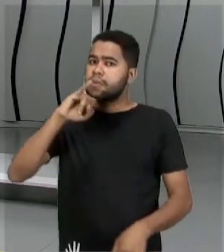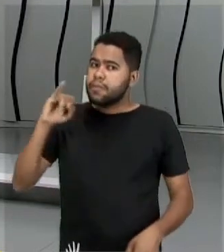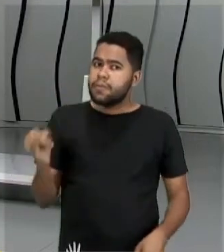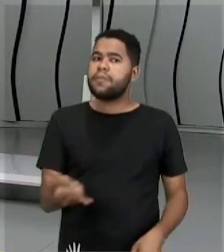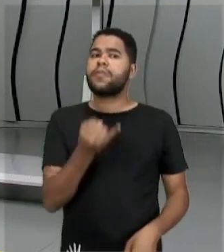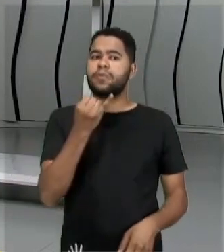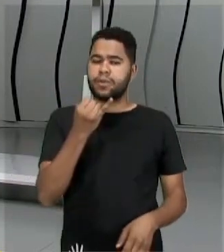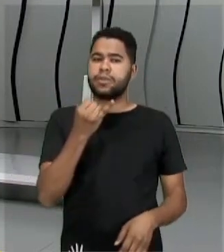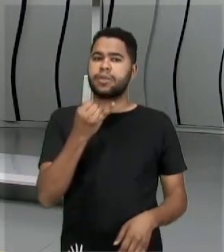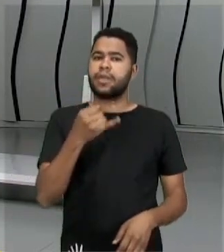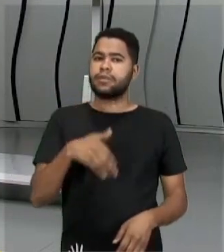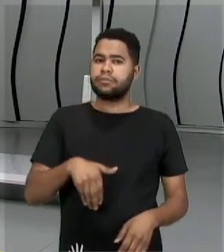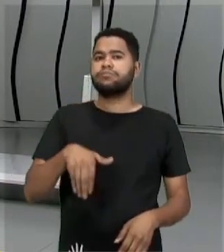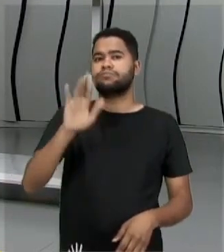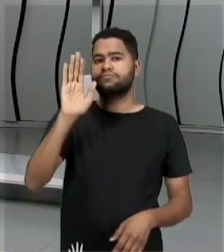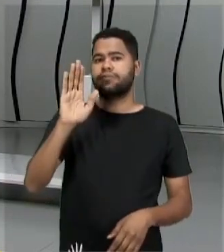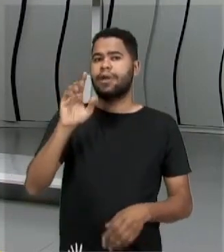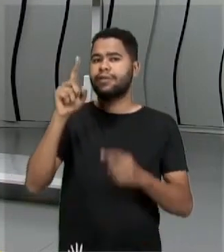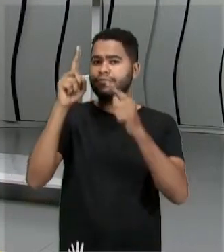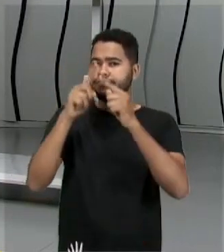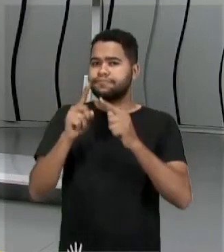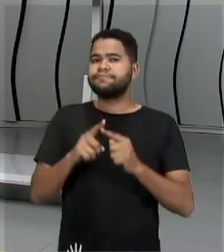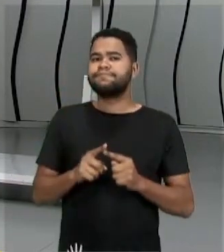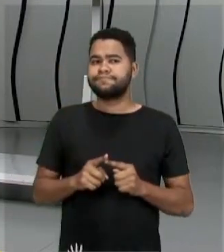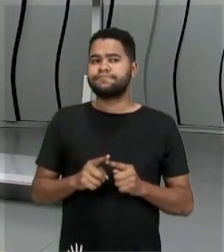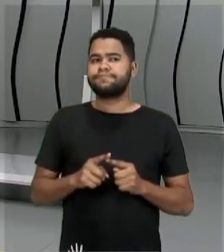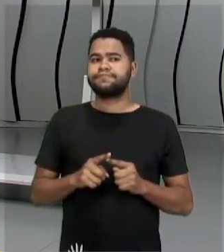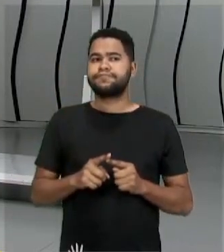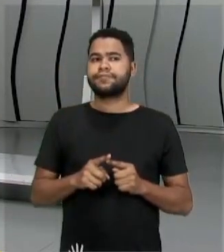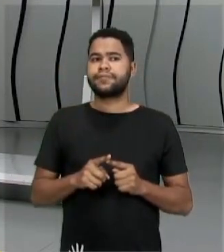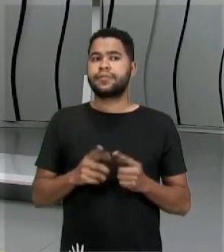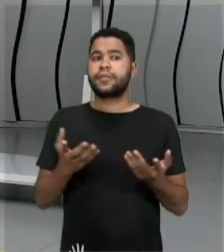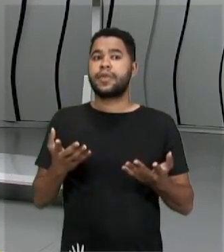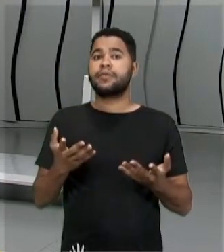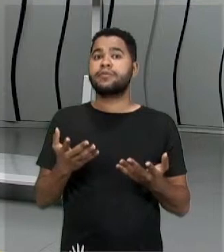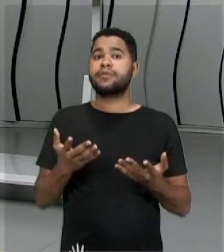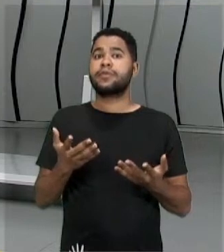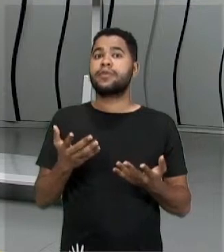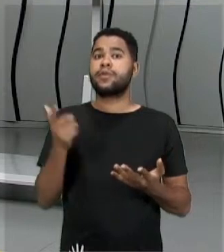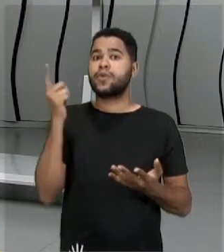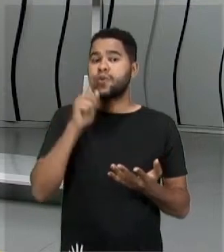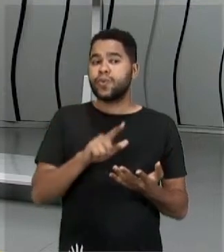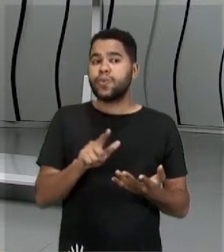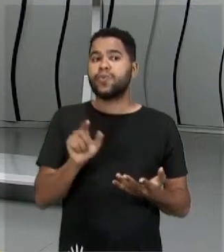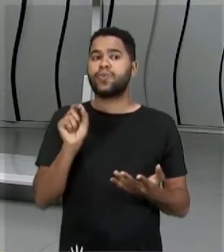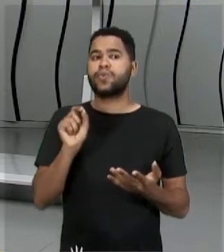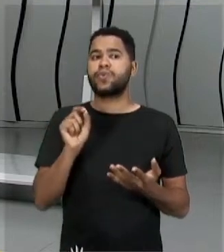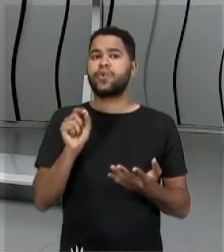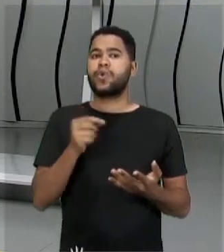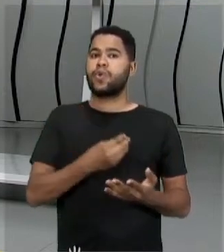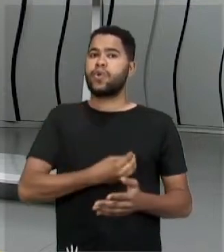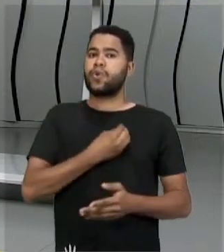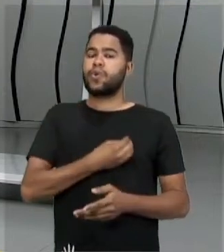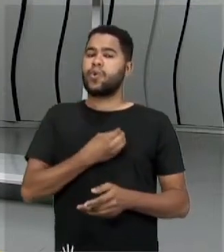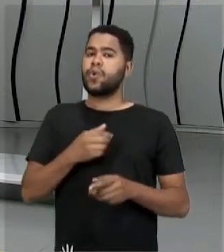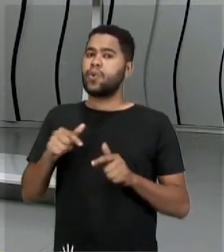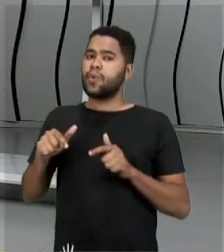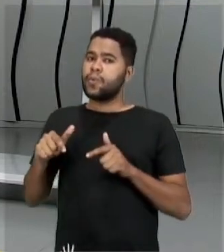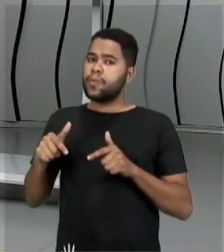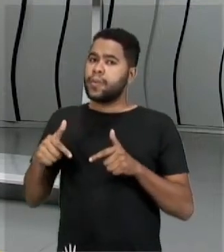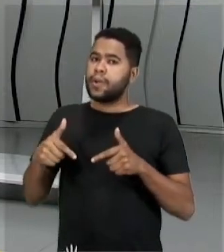adaptativa para aquele pássaro, tá certo? Esse pássaro, então, ia conseguir sobreviver e